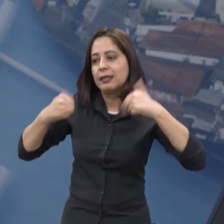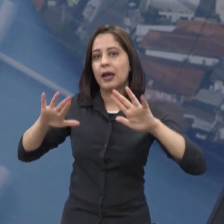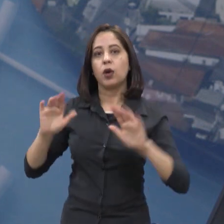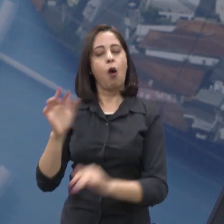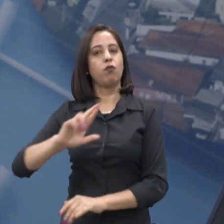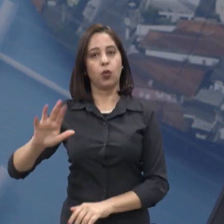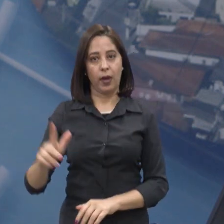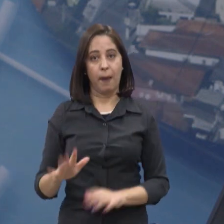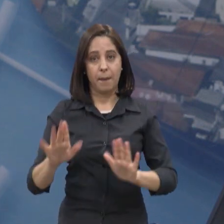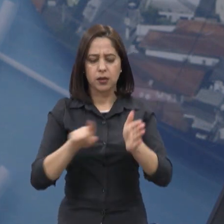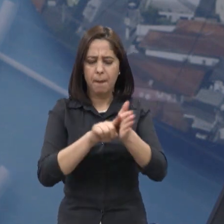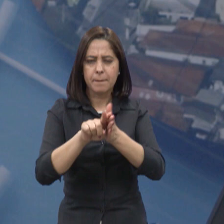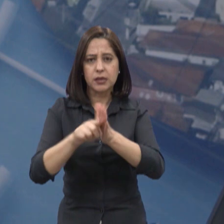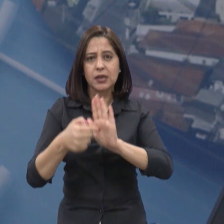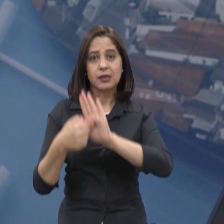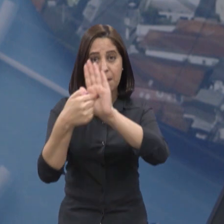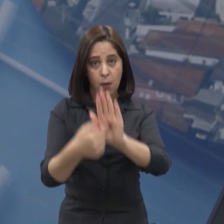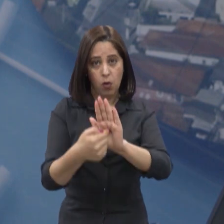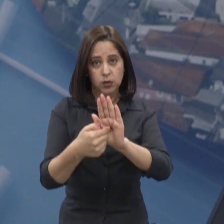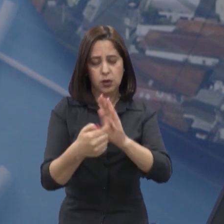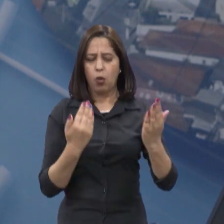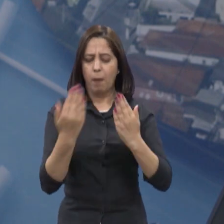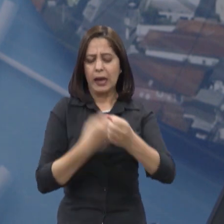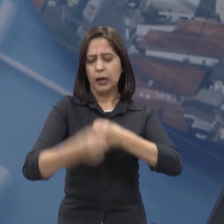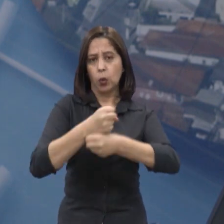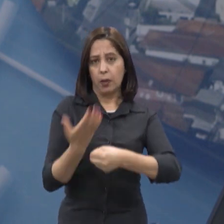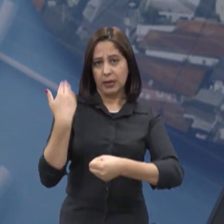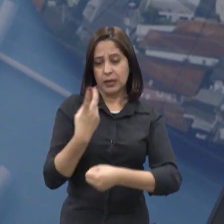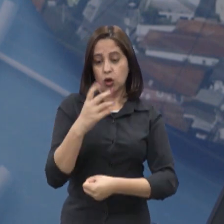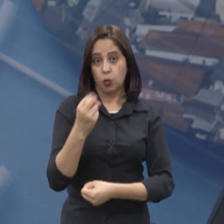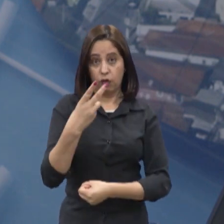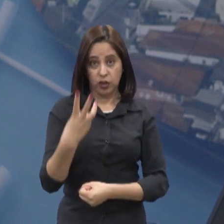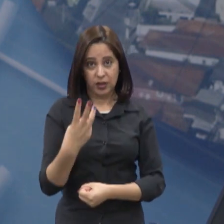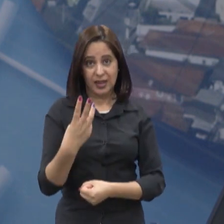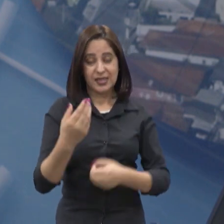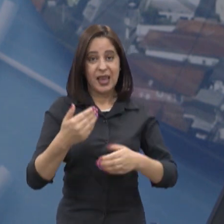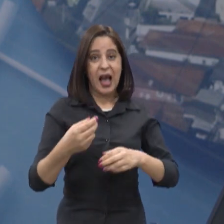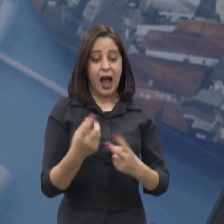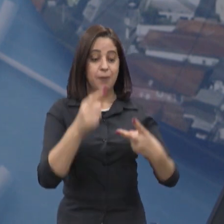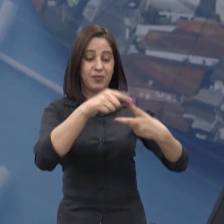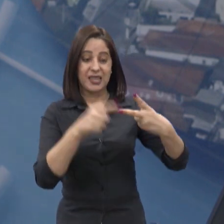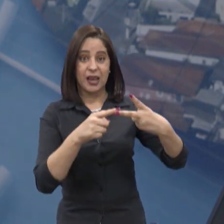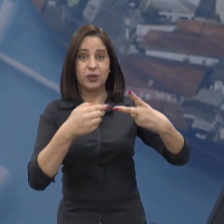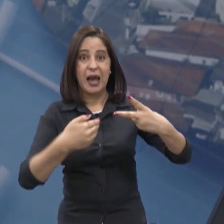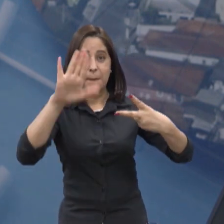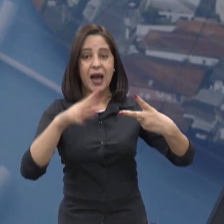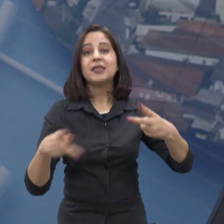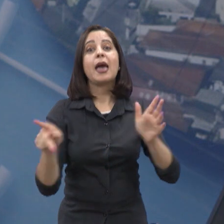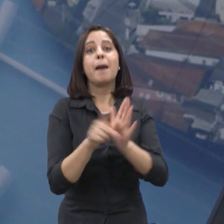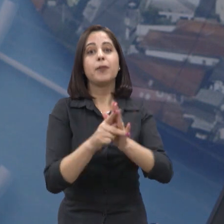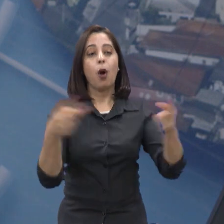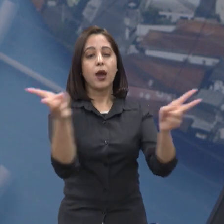de Energia Elétrica, referente ao ano passado, 2023, a nossa segunda maior fonte foi a energia eólica,